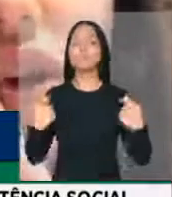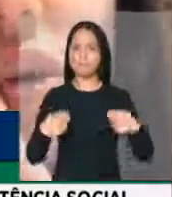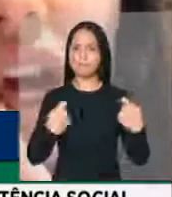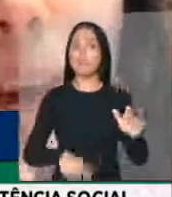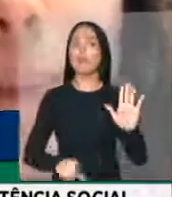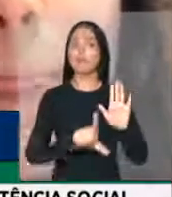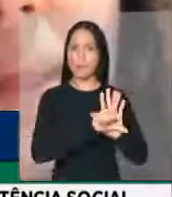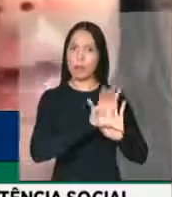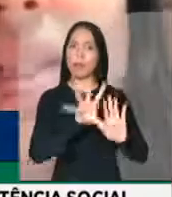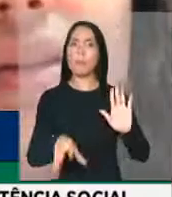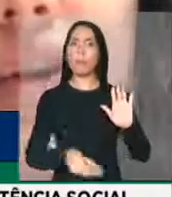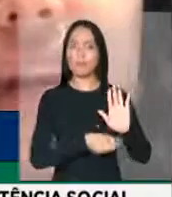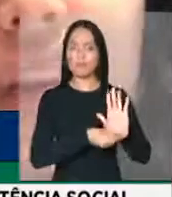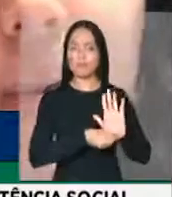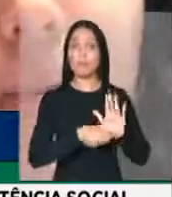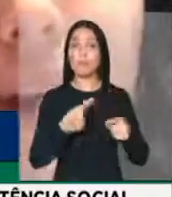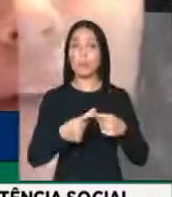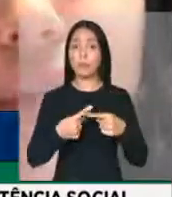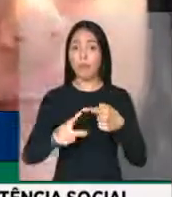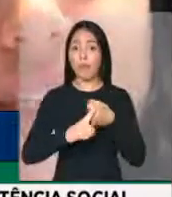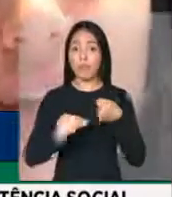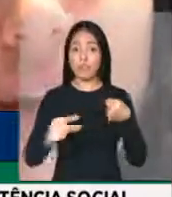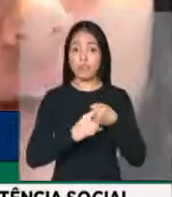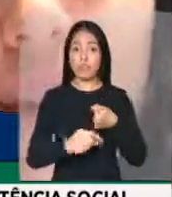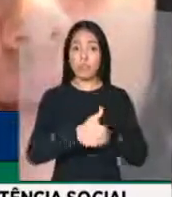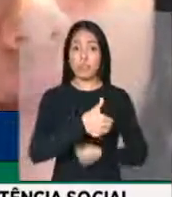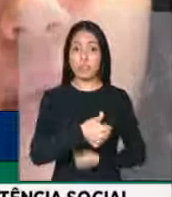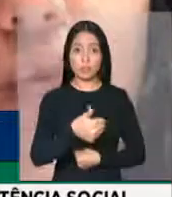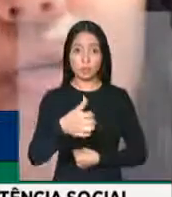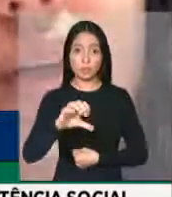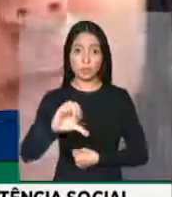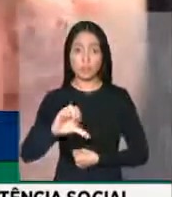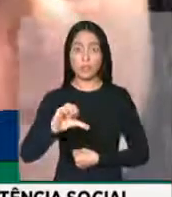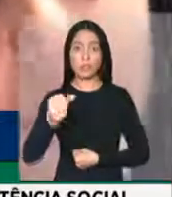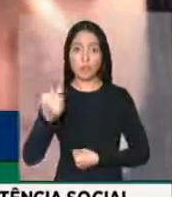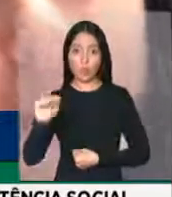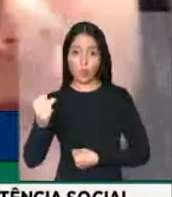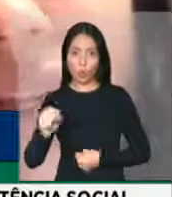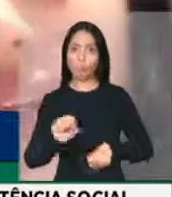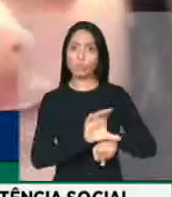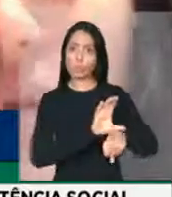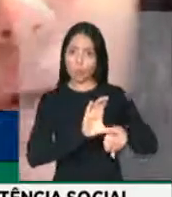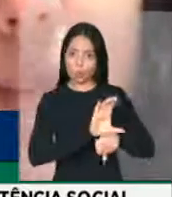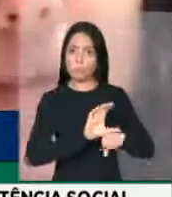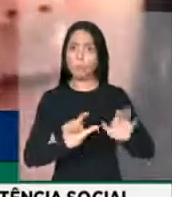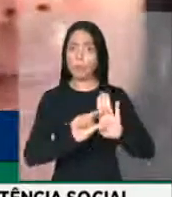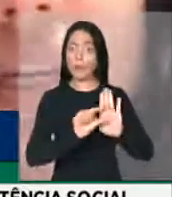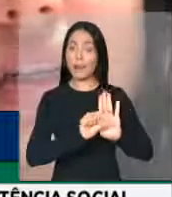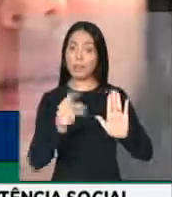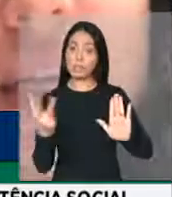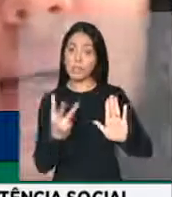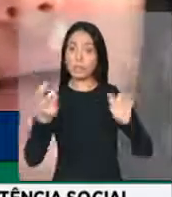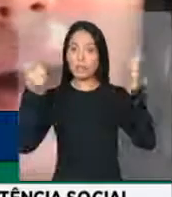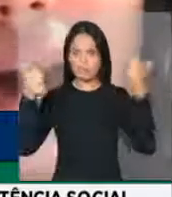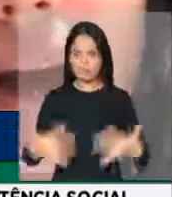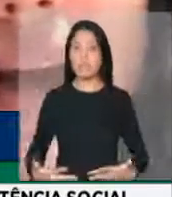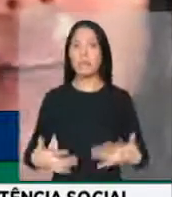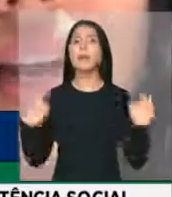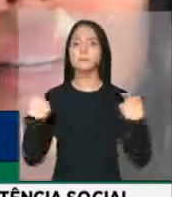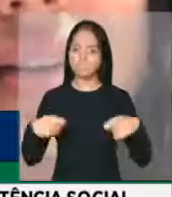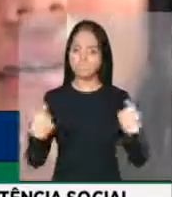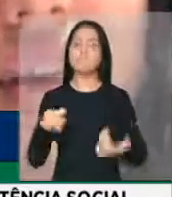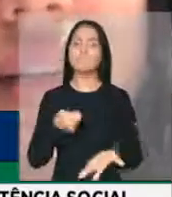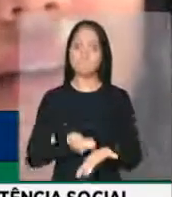força do artigo 198, parágrafo 3º, da Constituição Federal. Entretanto, no âmbito da assistência social, não há